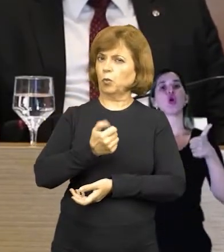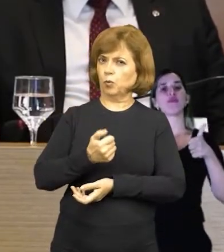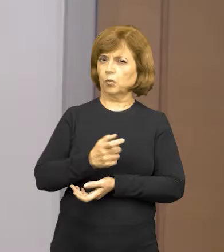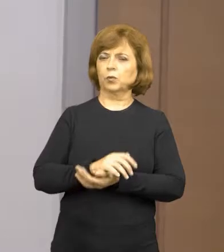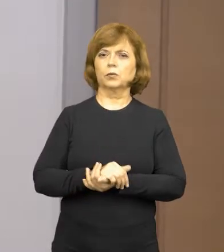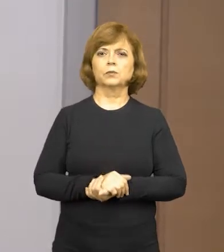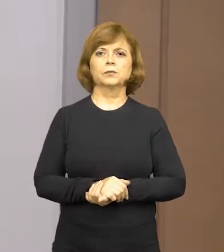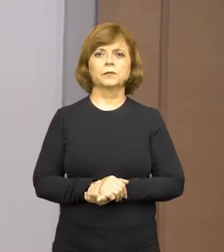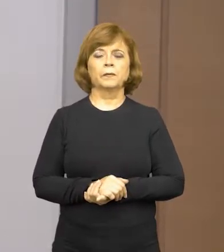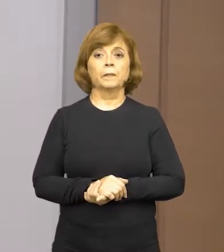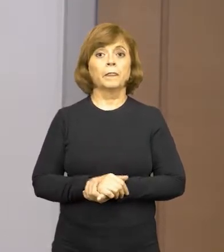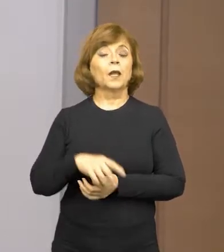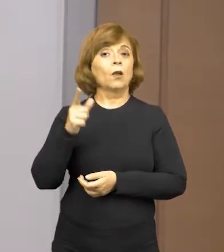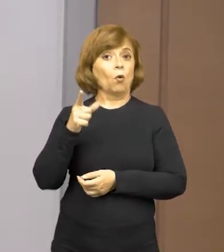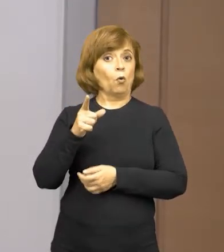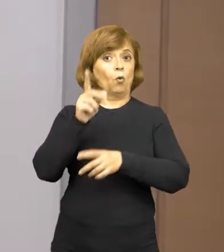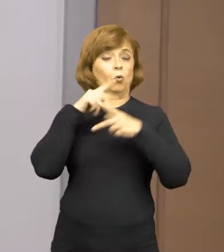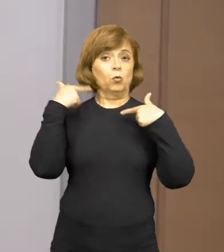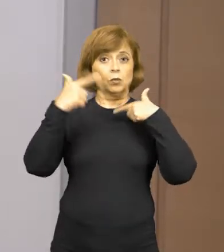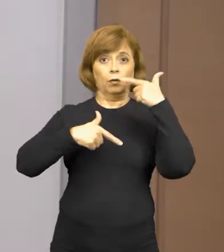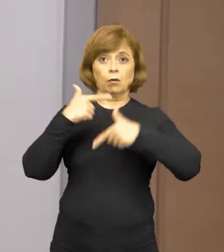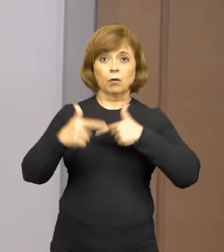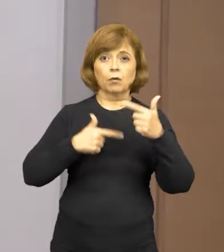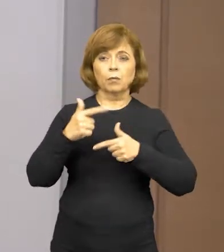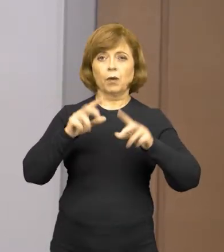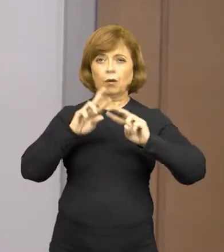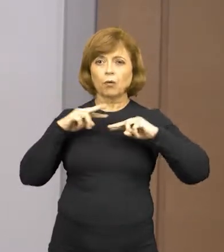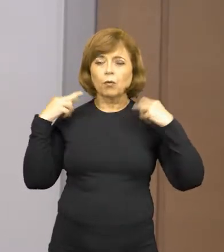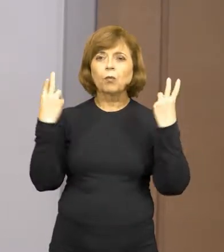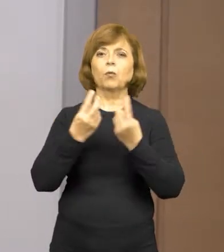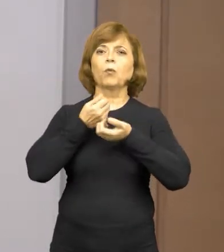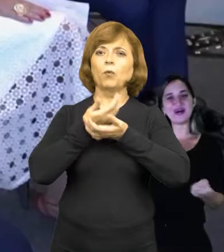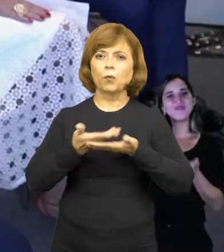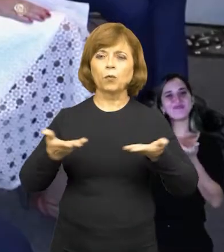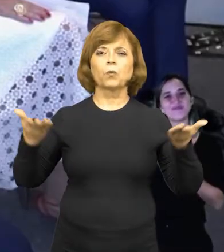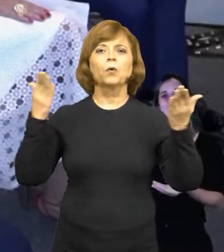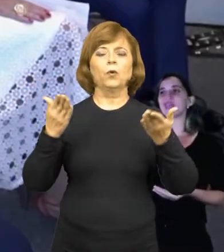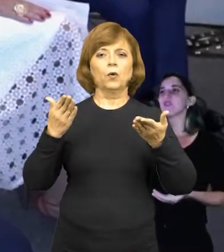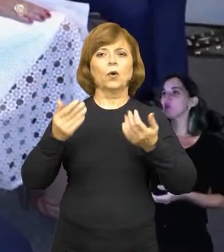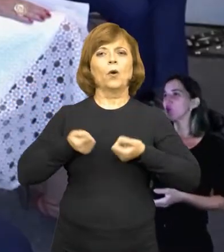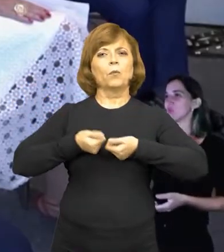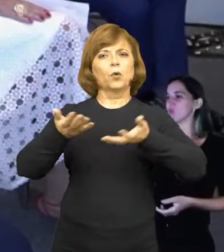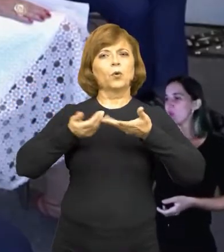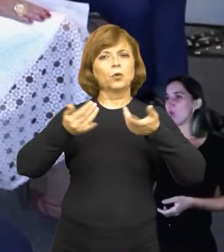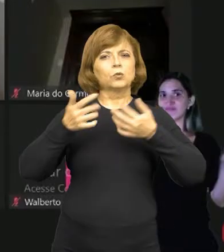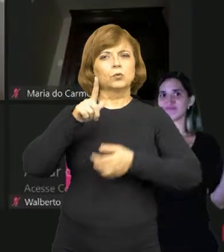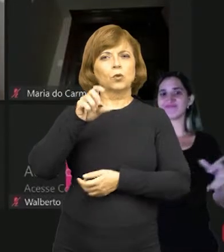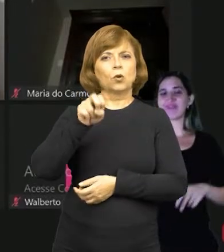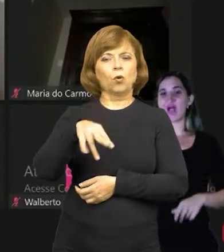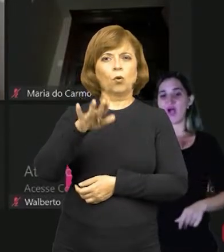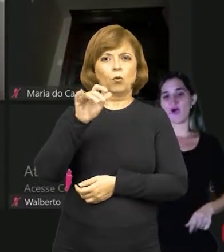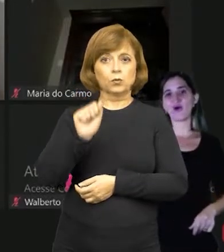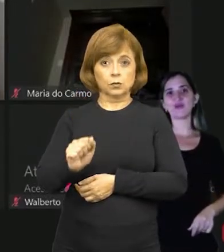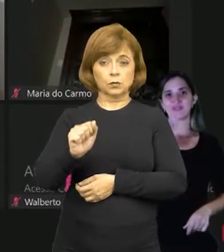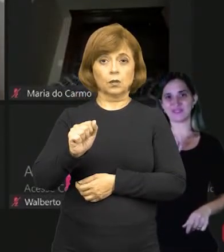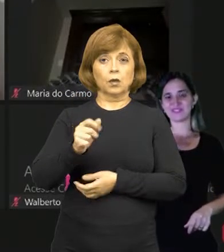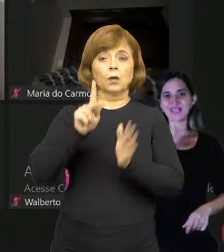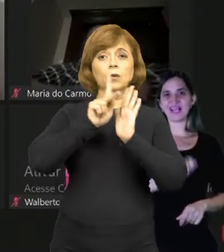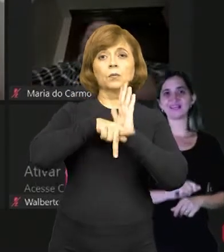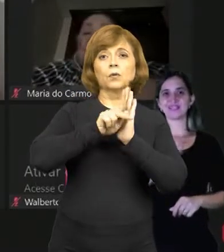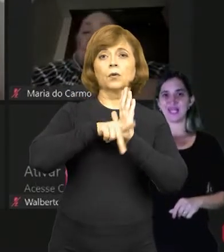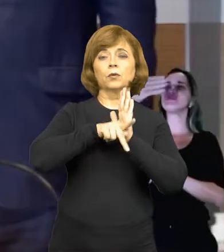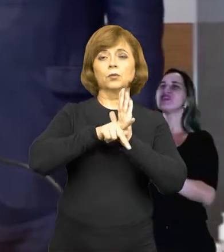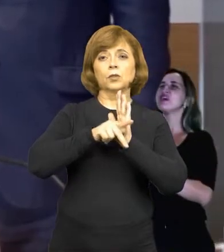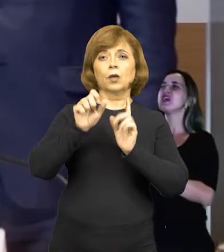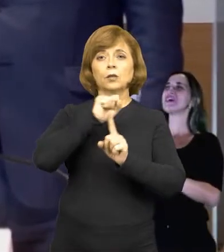aspas. O evento foi produzido por integrantes do coletivo artístico Lona na Lua, projeto sociocultural sem